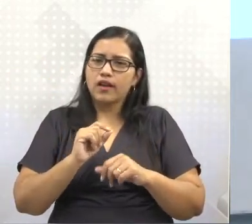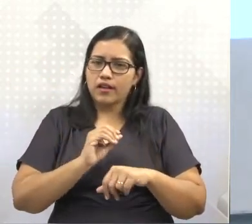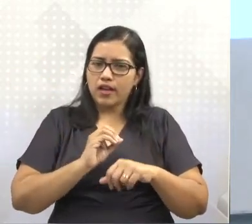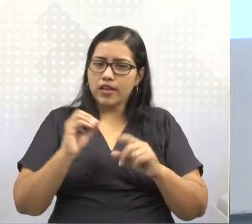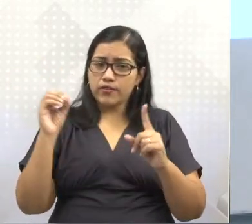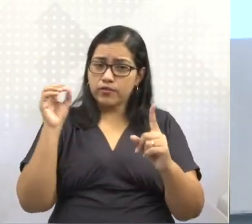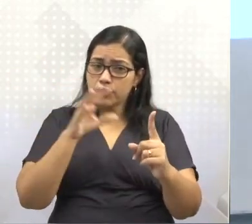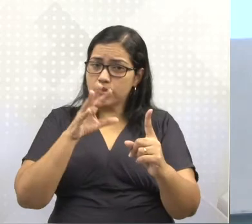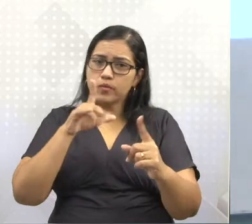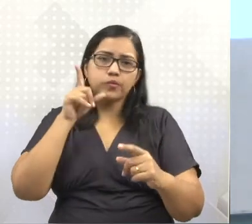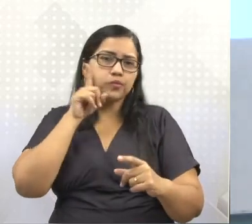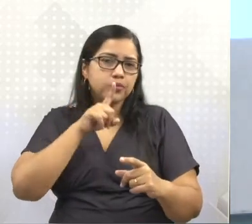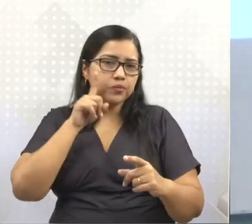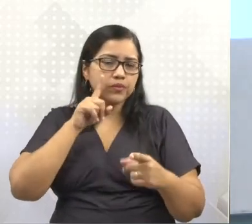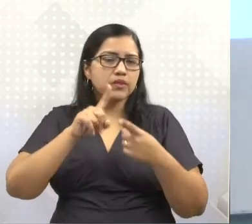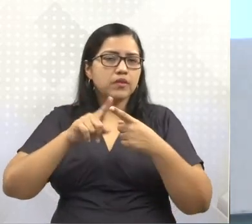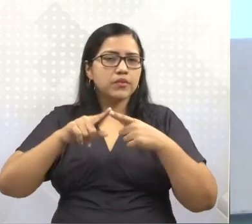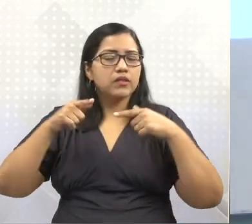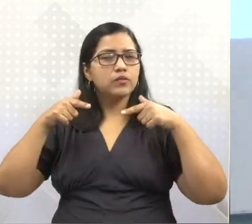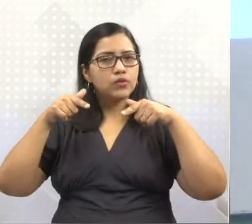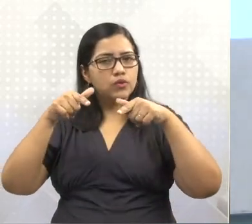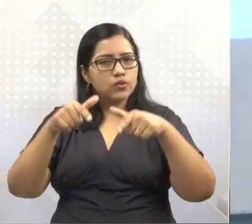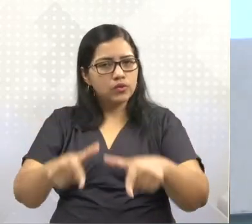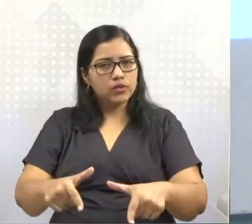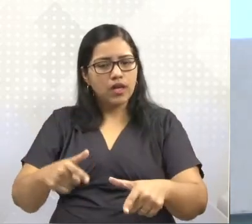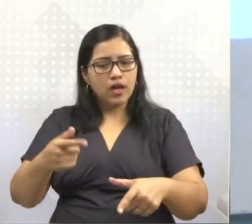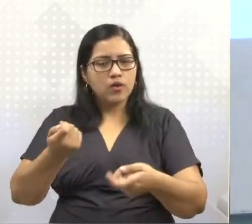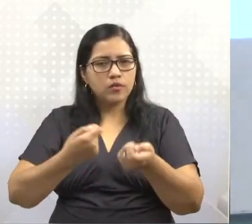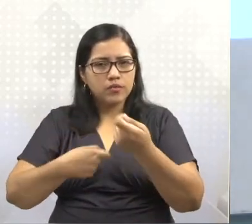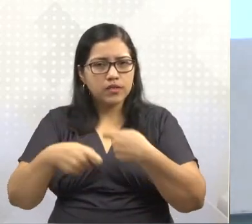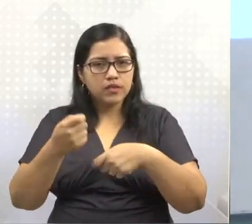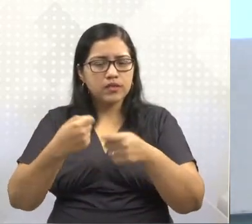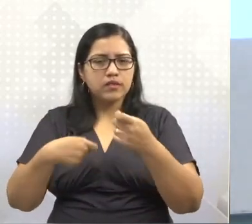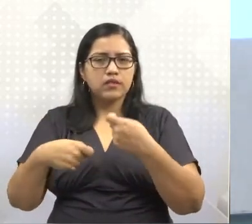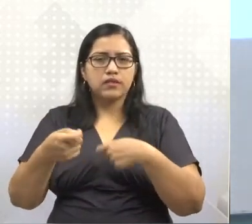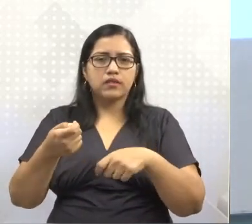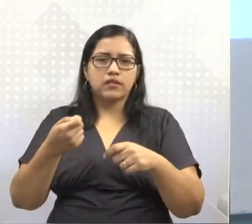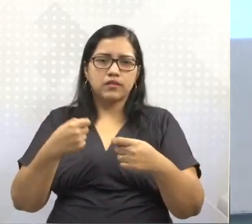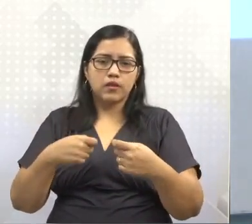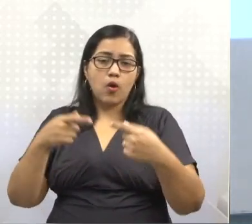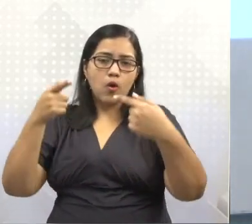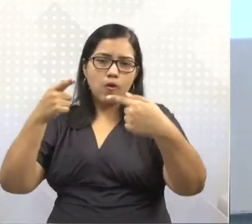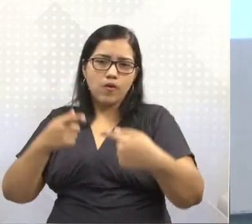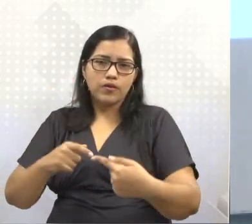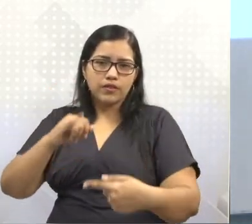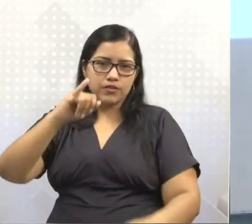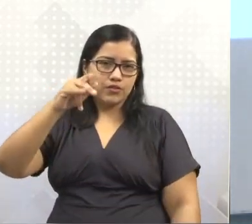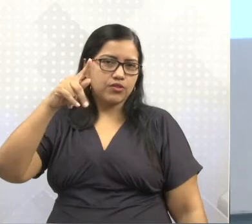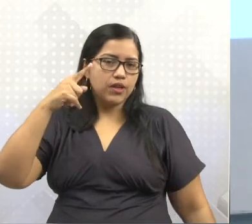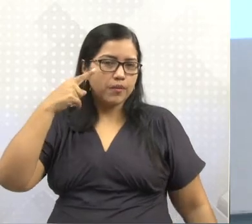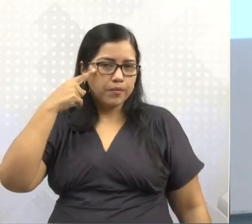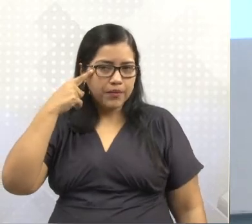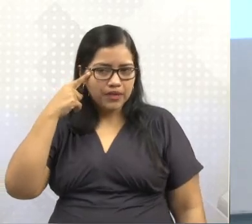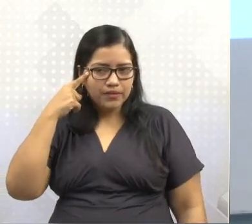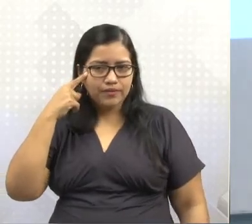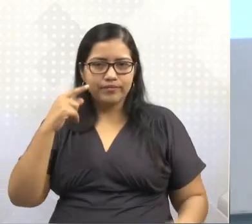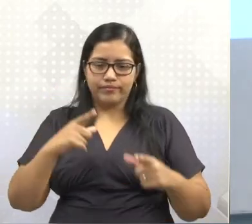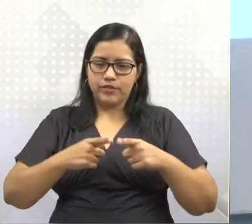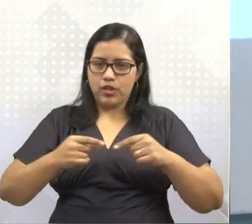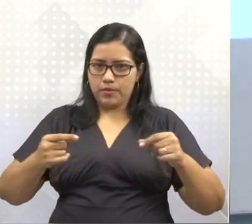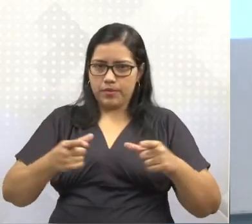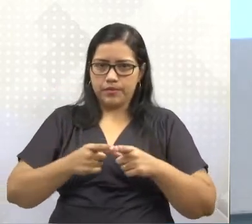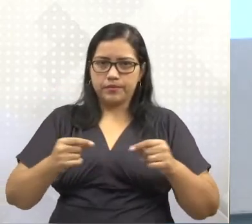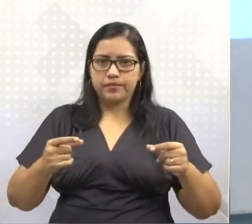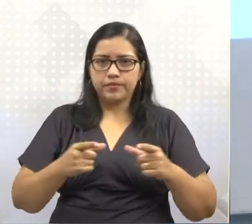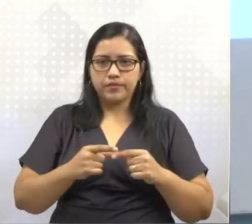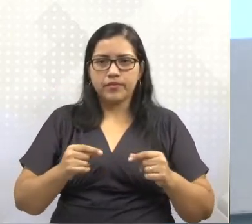ao mesmo tempo, lutar, assim, comercialmente, contra o Japão. E agora, a China está ressurgindo justamente